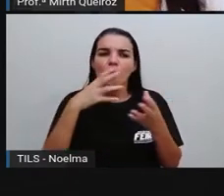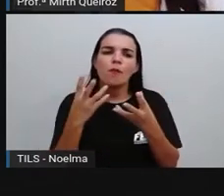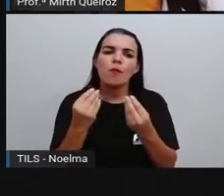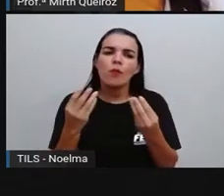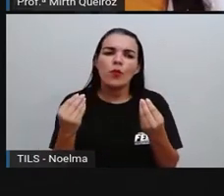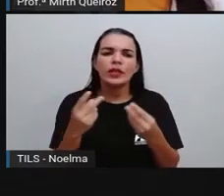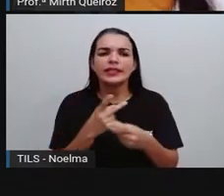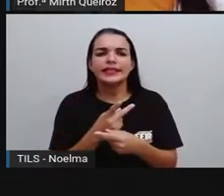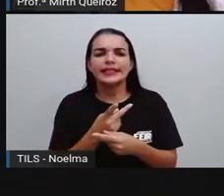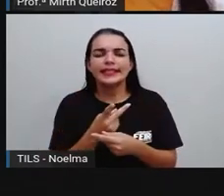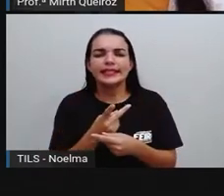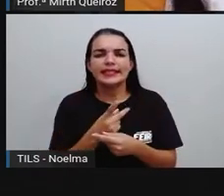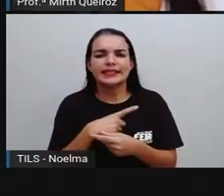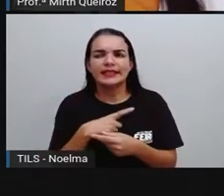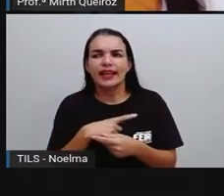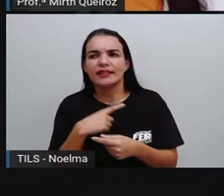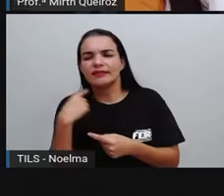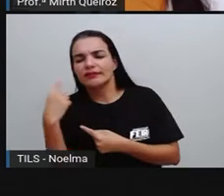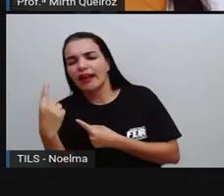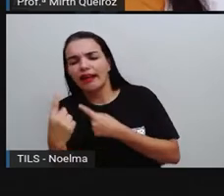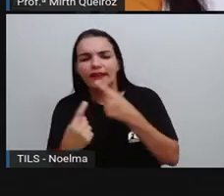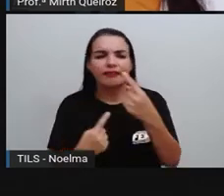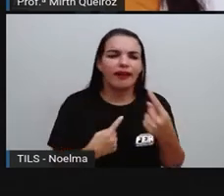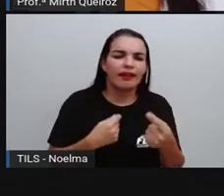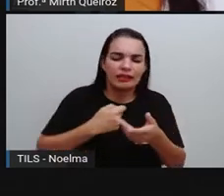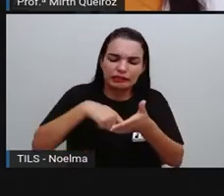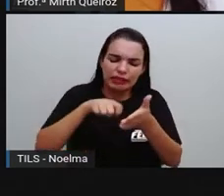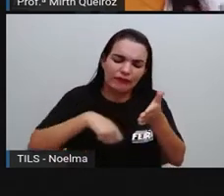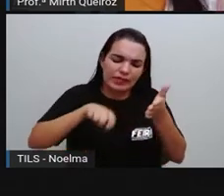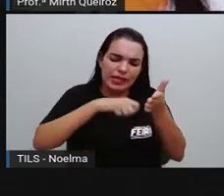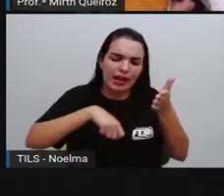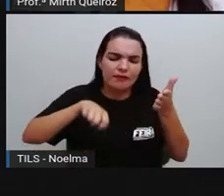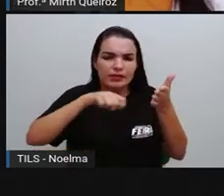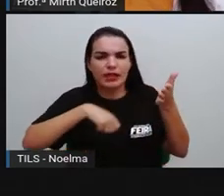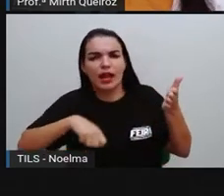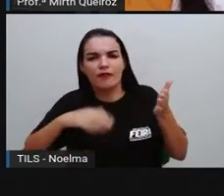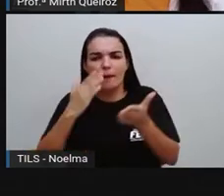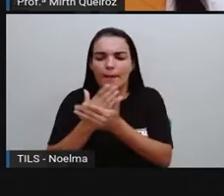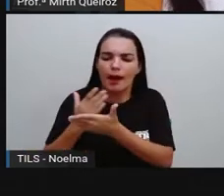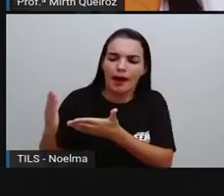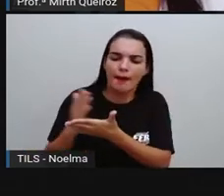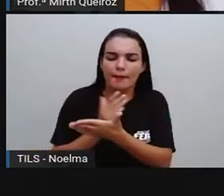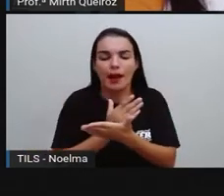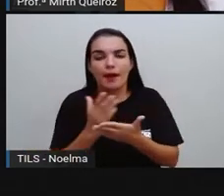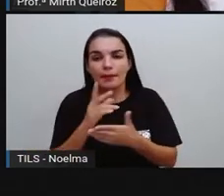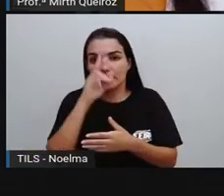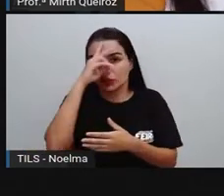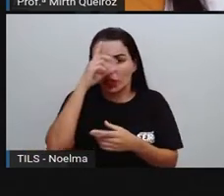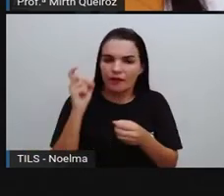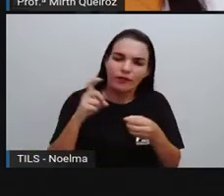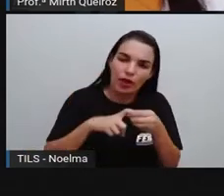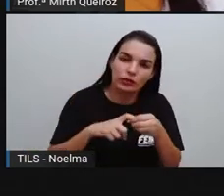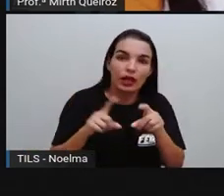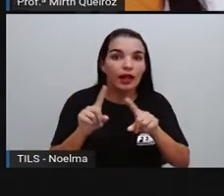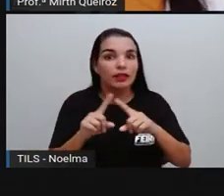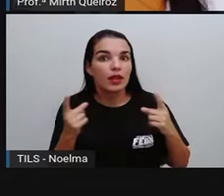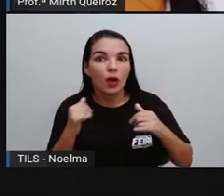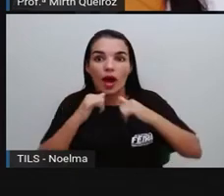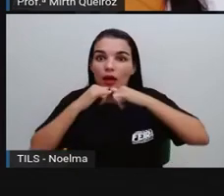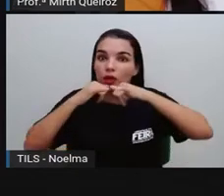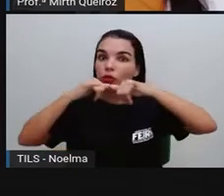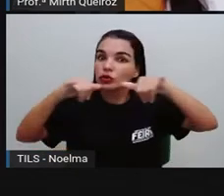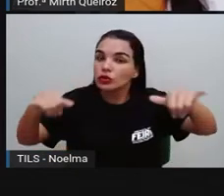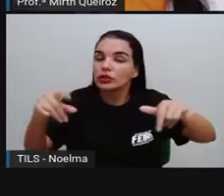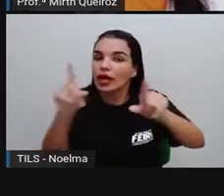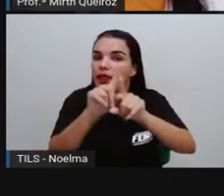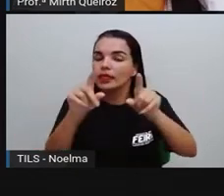dando uma volta até chegar a uma situação, conta uma parte da história, depois volta. Então, isso não acontece com a notícia. A